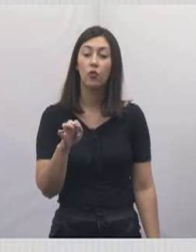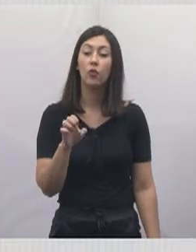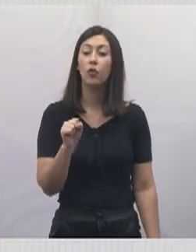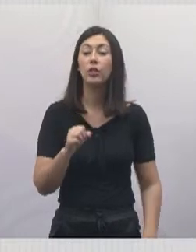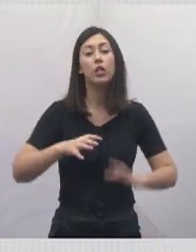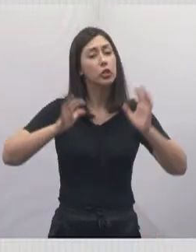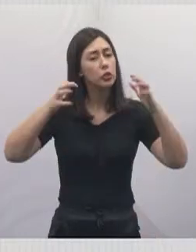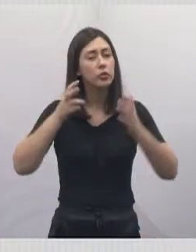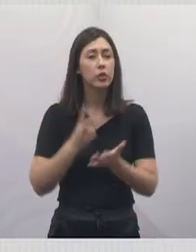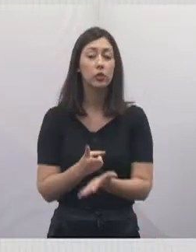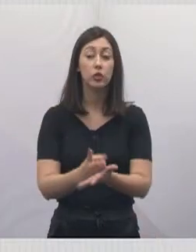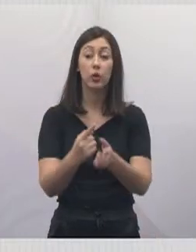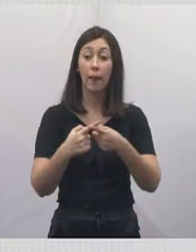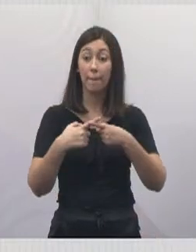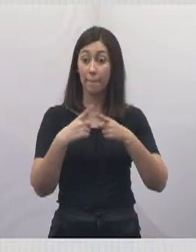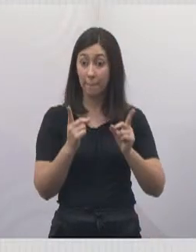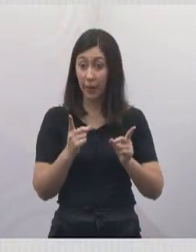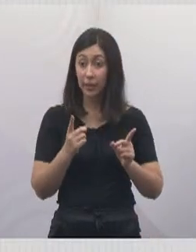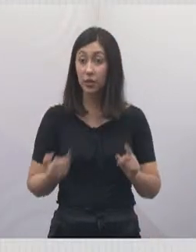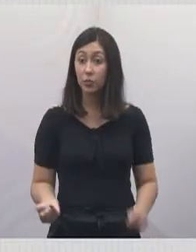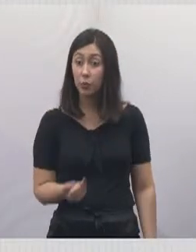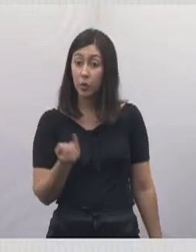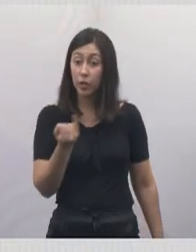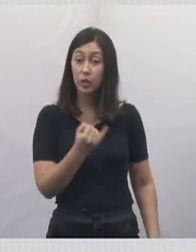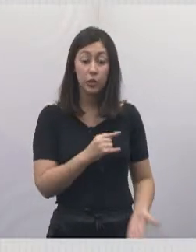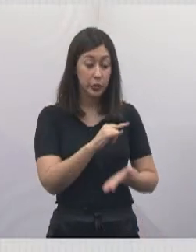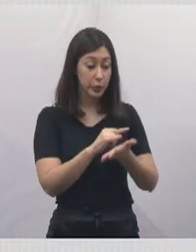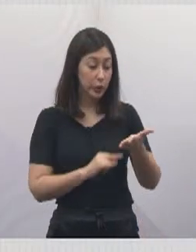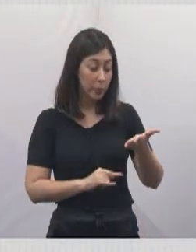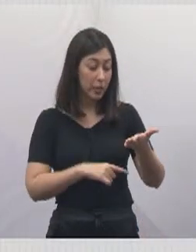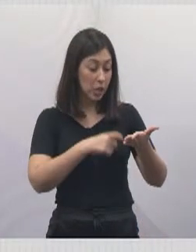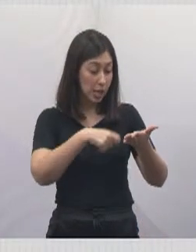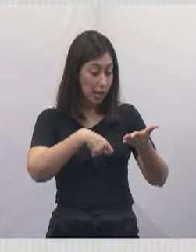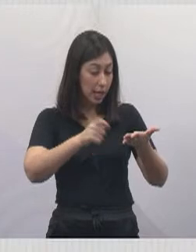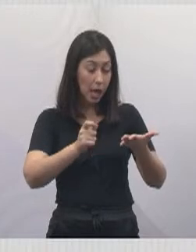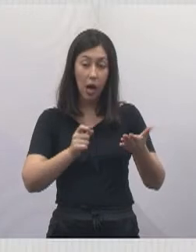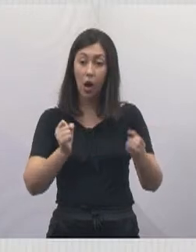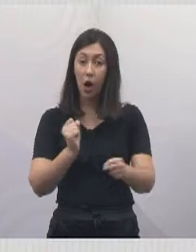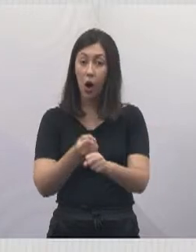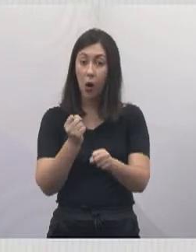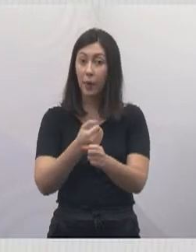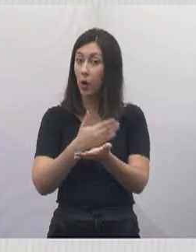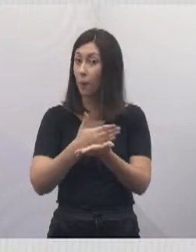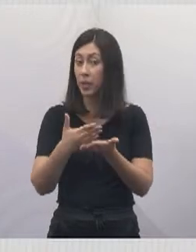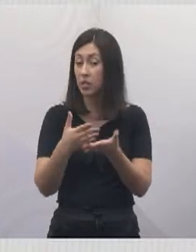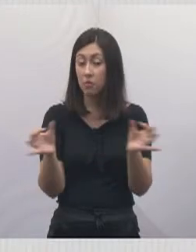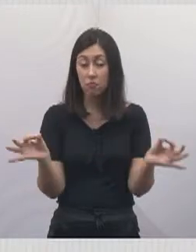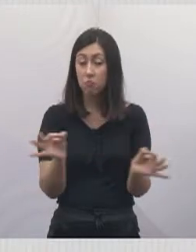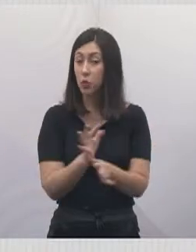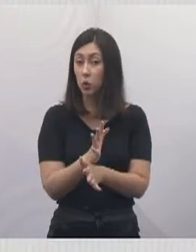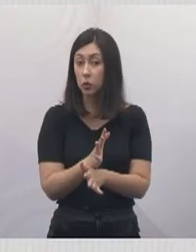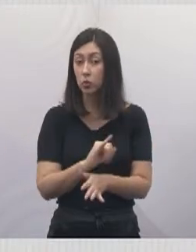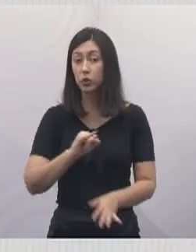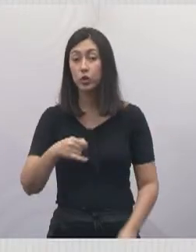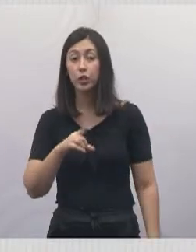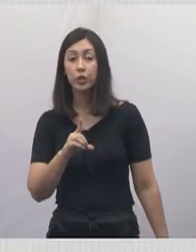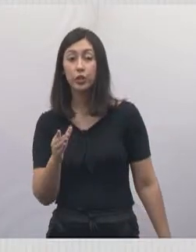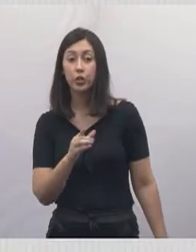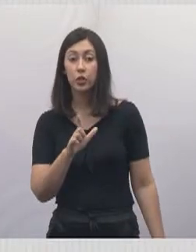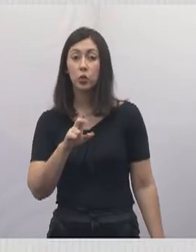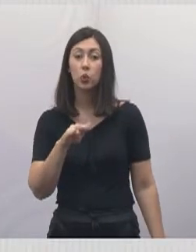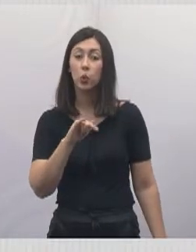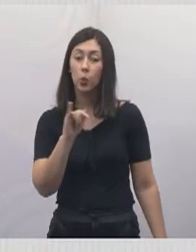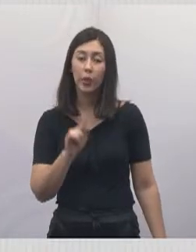mas o importante é que a assinatura de liberação para as obras já está concluída. Jardim Luíza já está